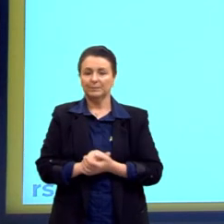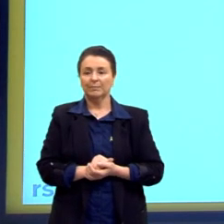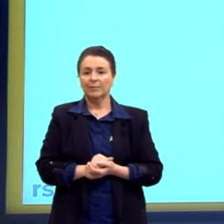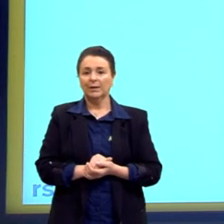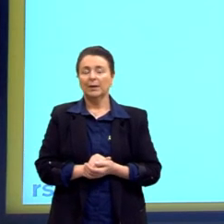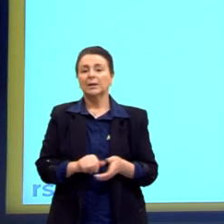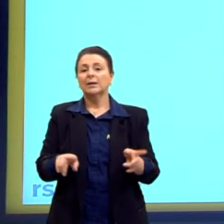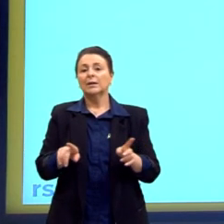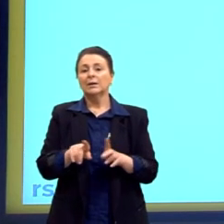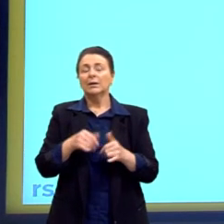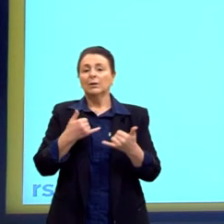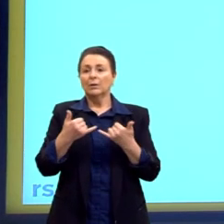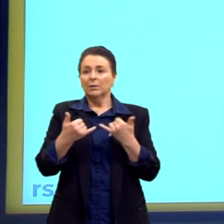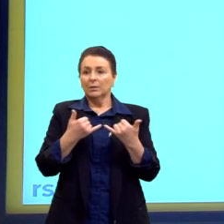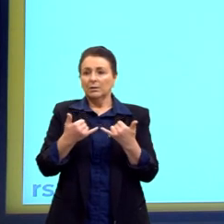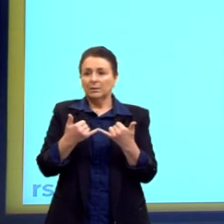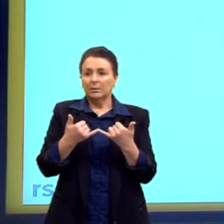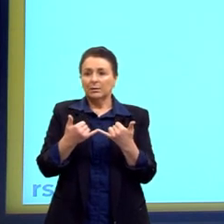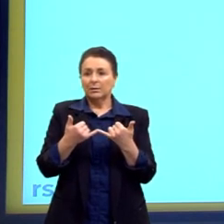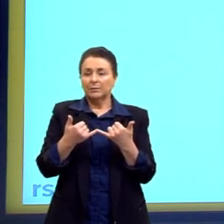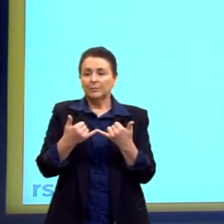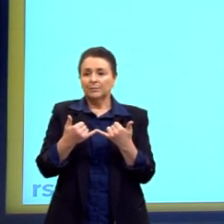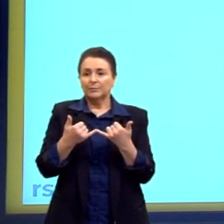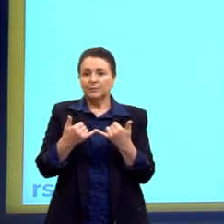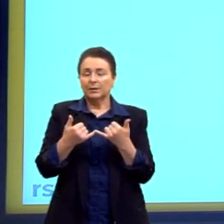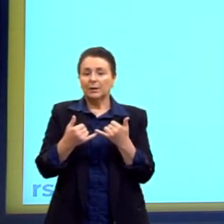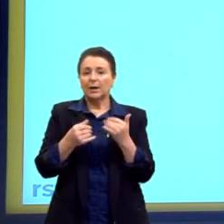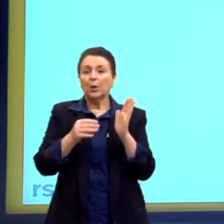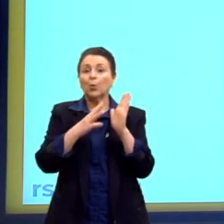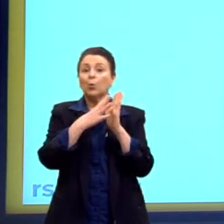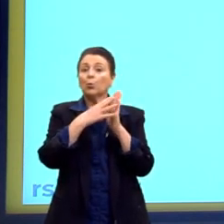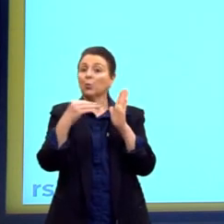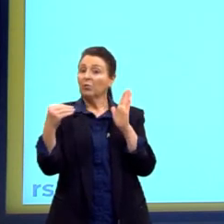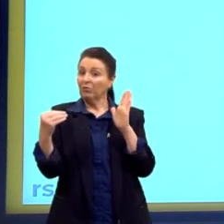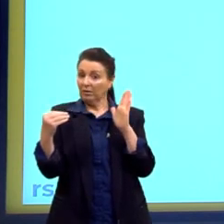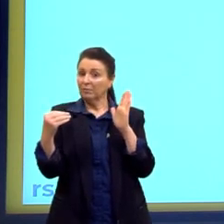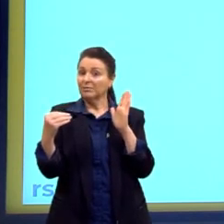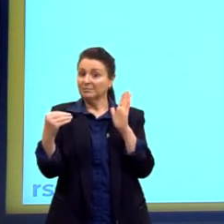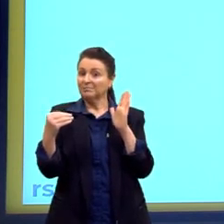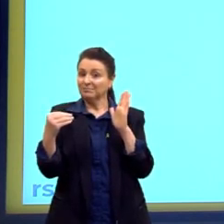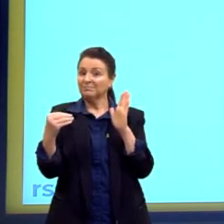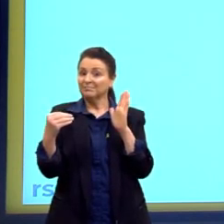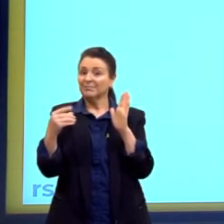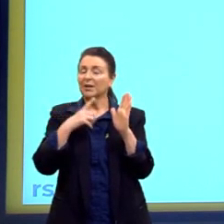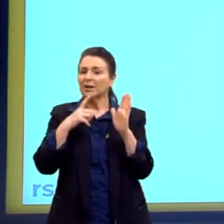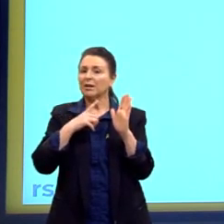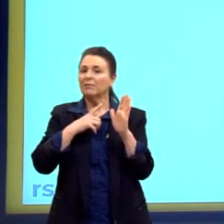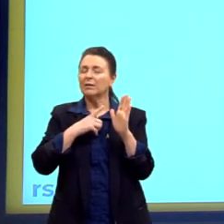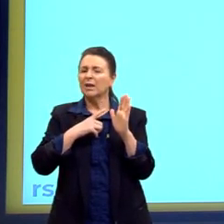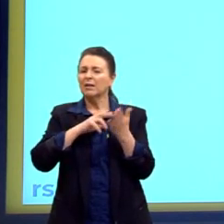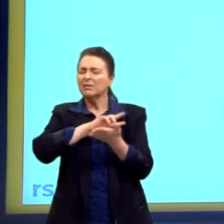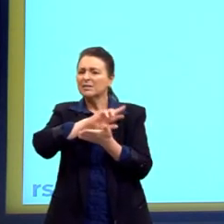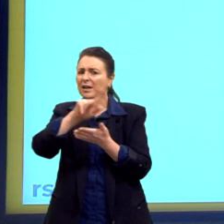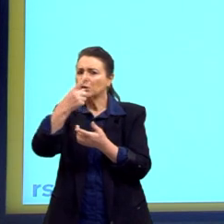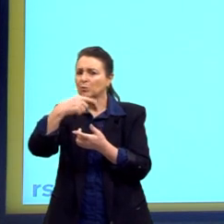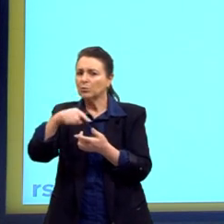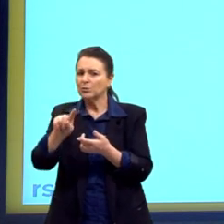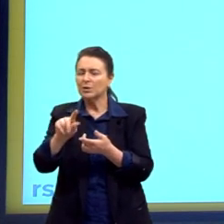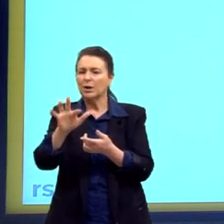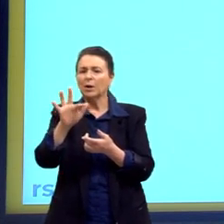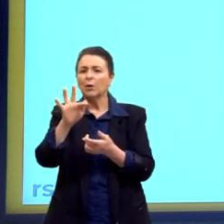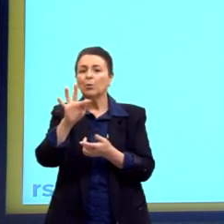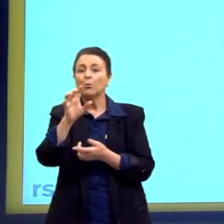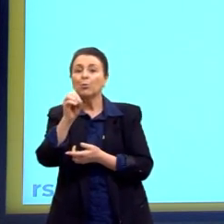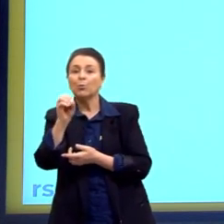Aqui está, por exemplo, o modelo toyotista, que vai impulsionar uma série de outros fatores, por exemplo, fast food,